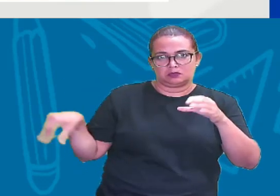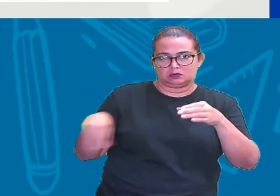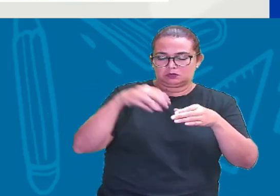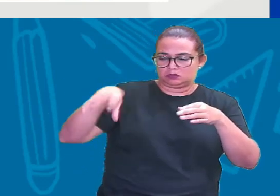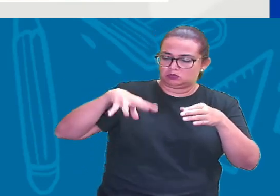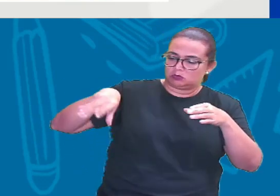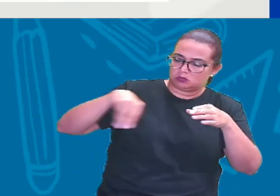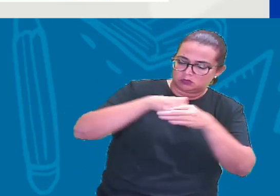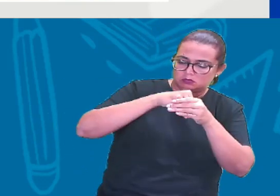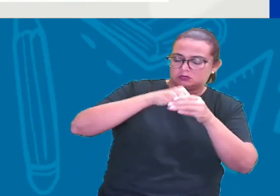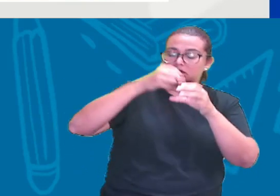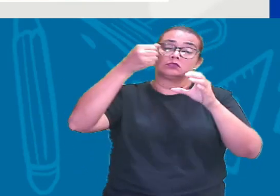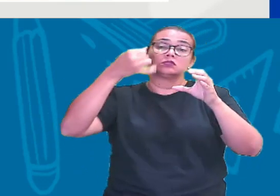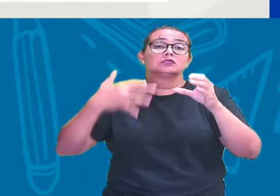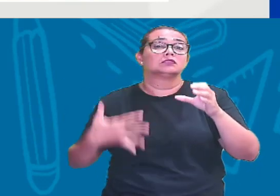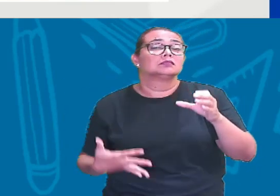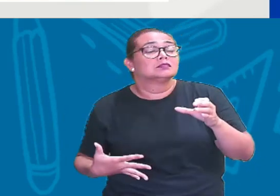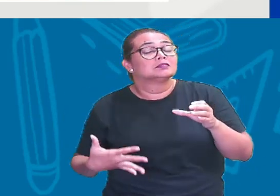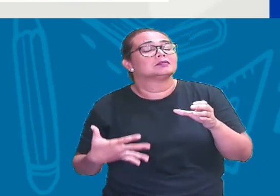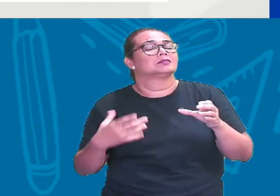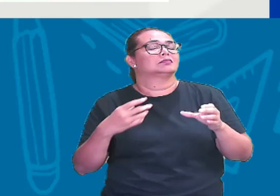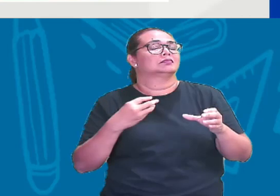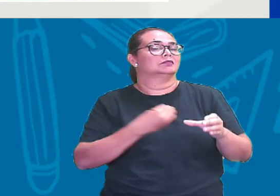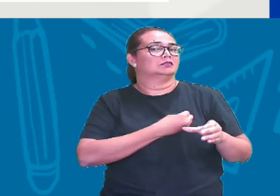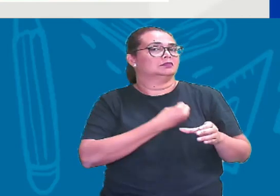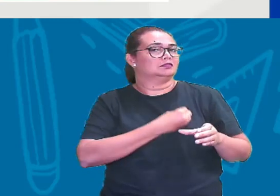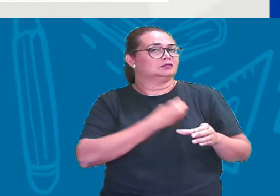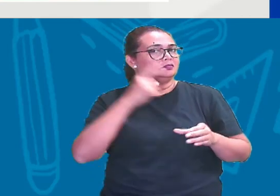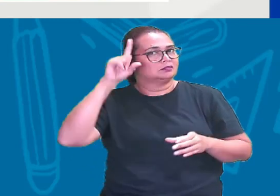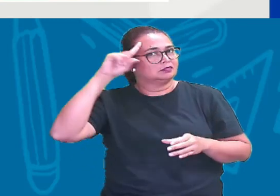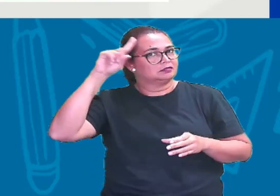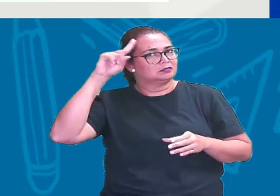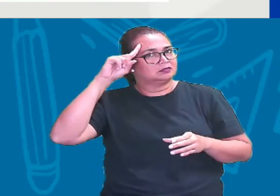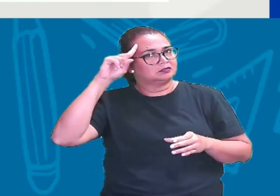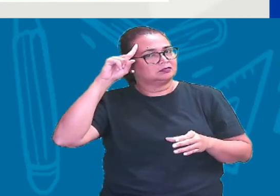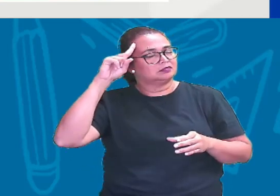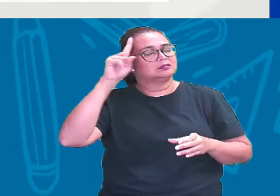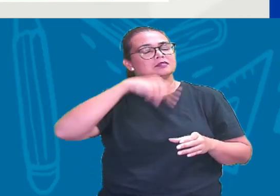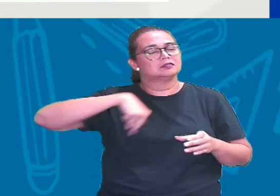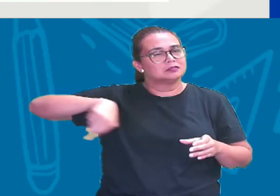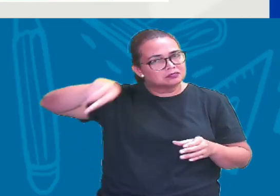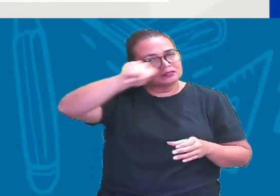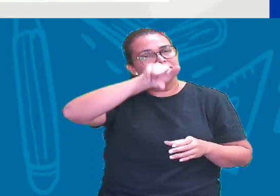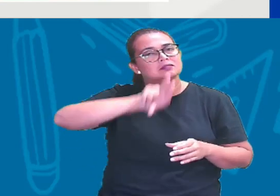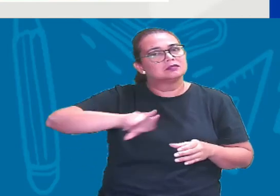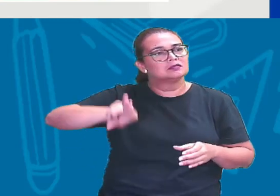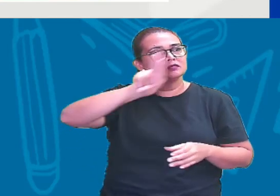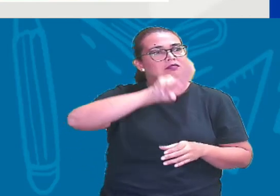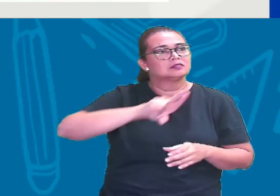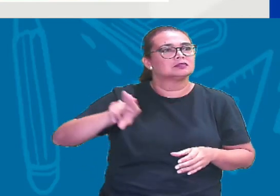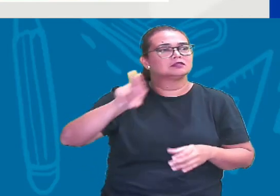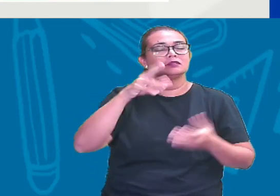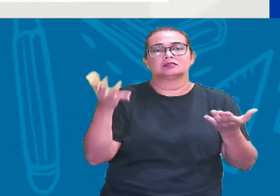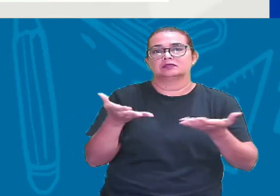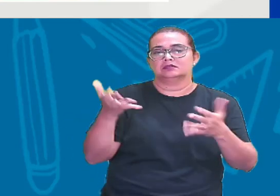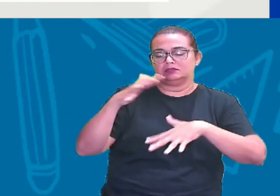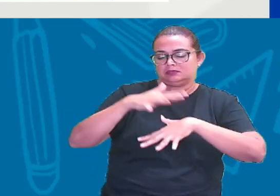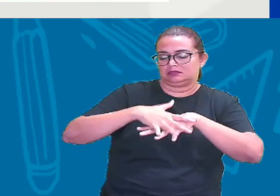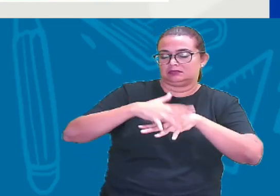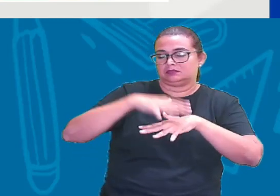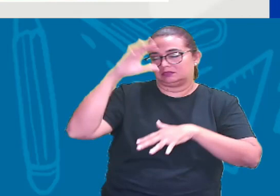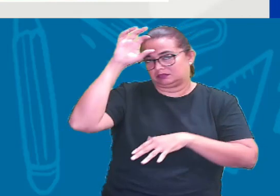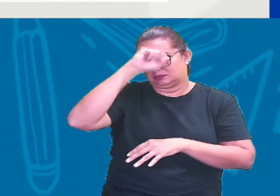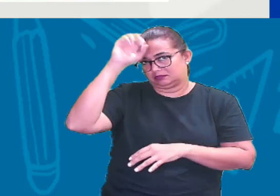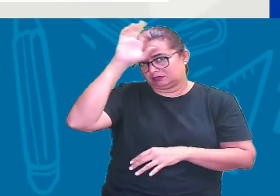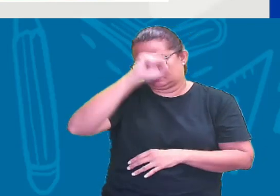parte do nosso dia a dia Tá certo? Do dia a dia de vocês em sala de aula com a nossa matéria de matemática,